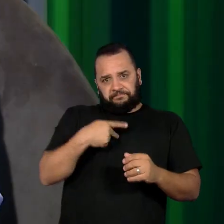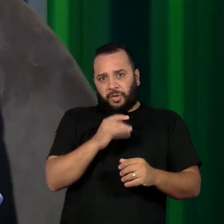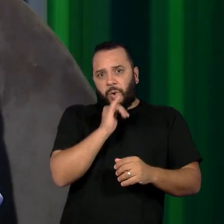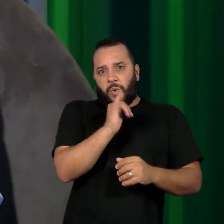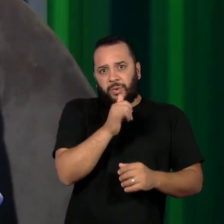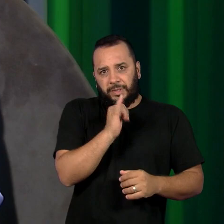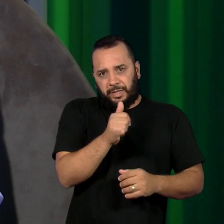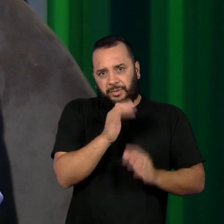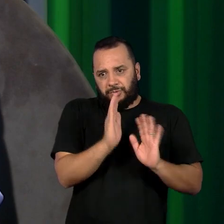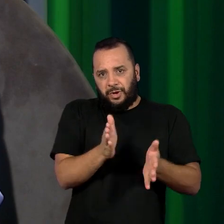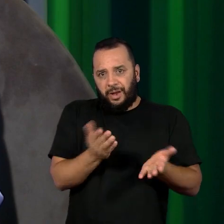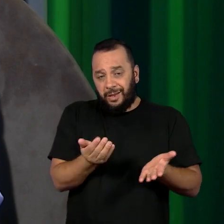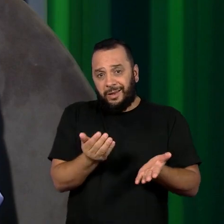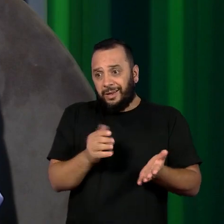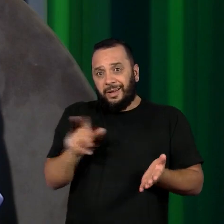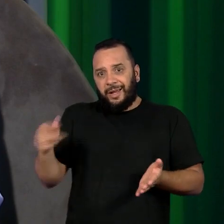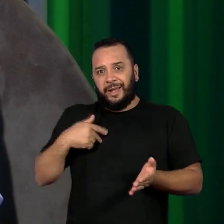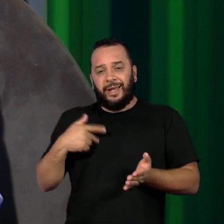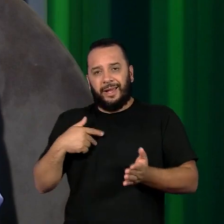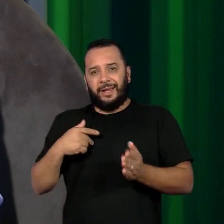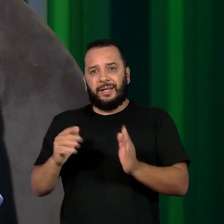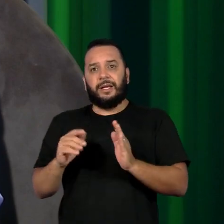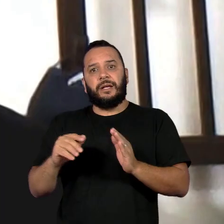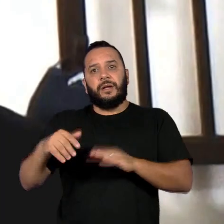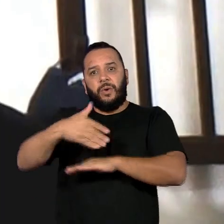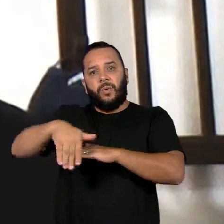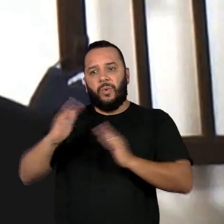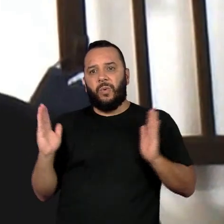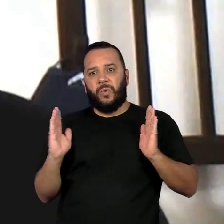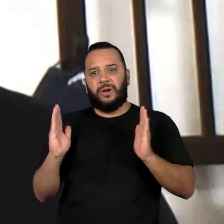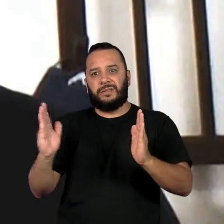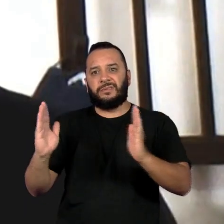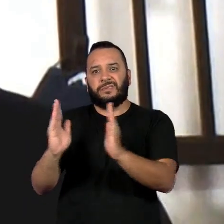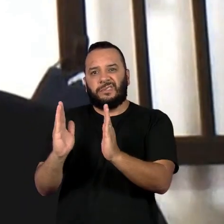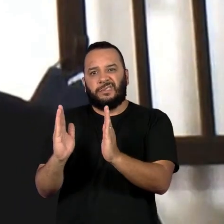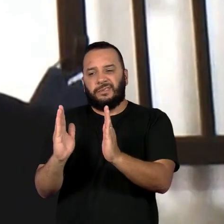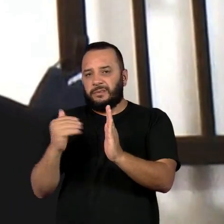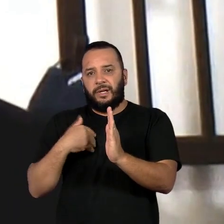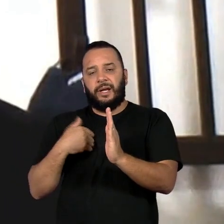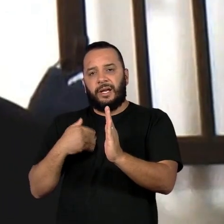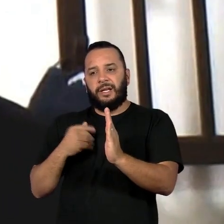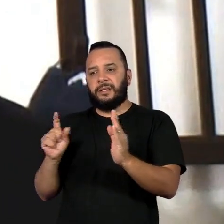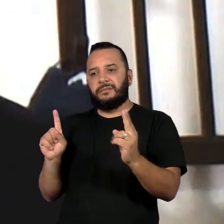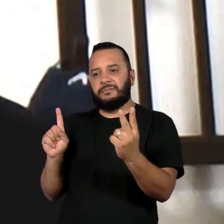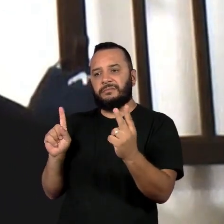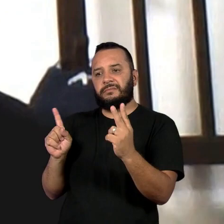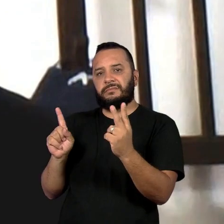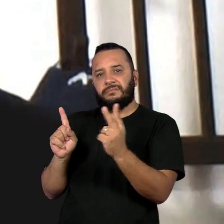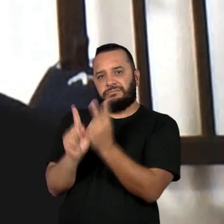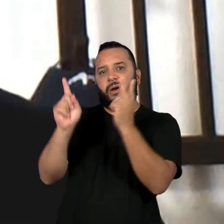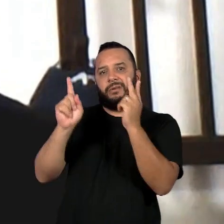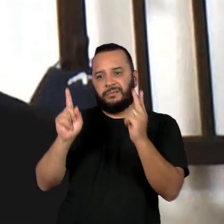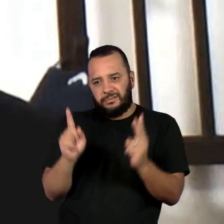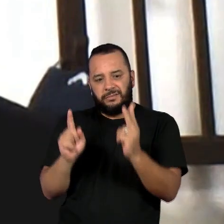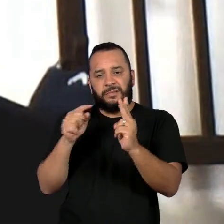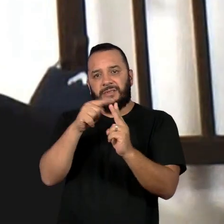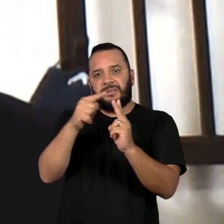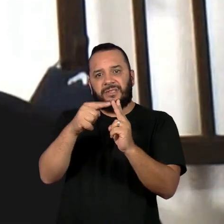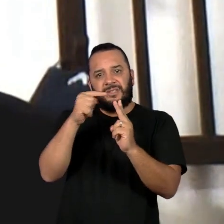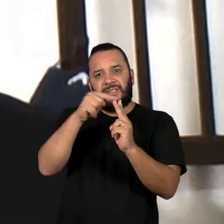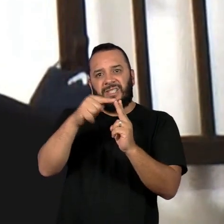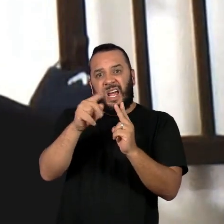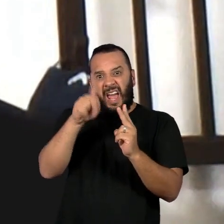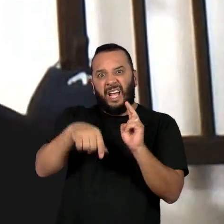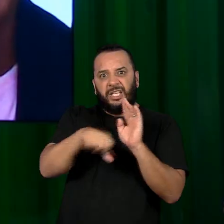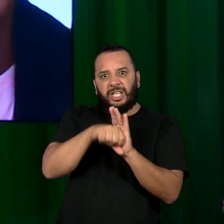ele sai da Viela, ele esbarra com dois sujeitos, dois criminosos que tentam levá-lo para o mundo do